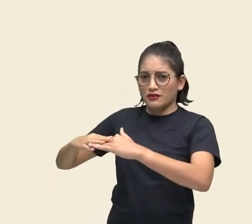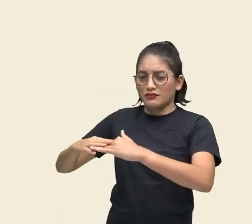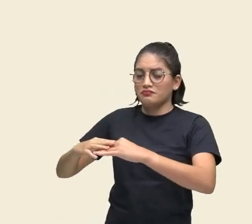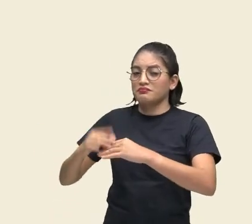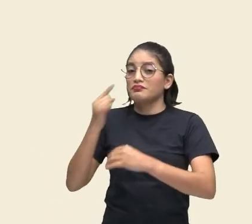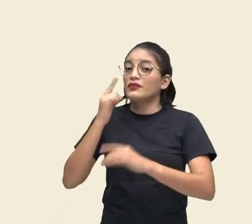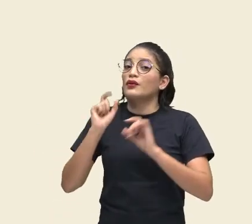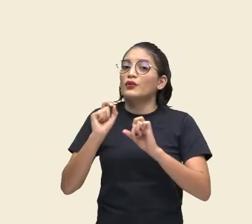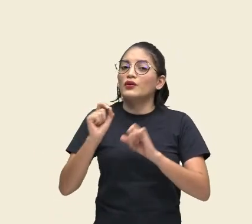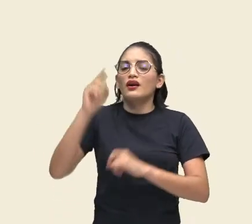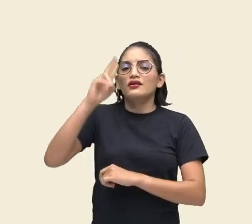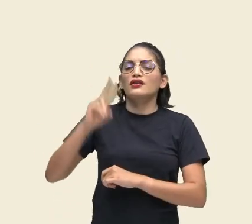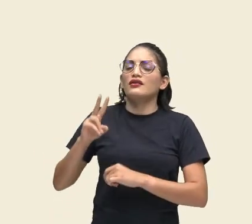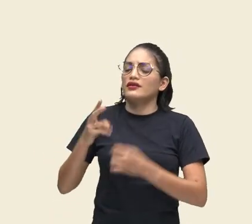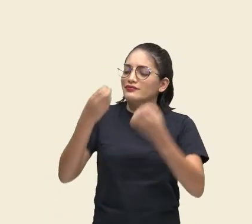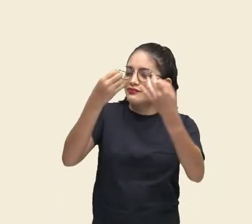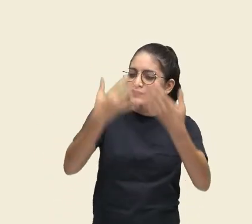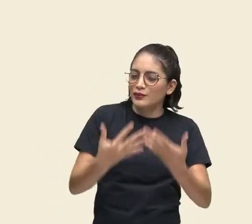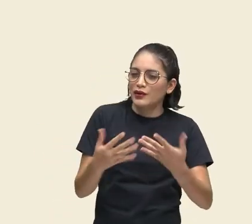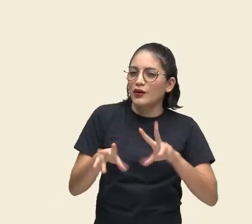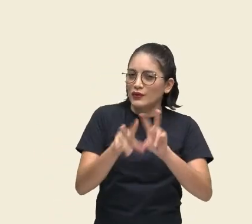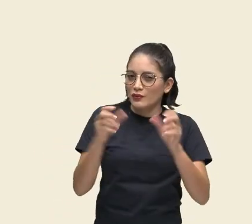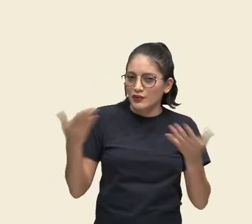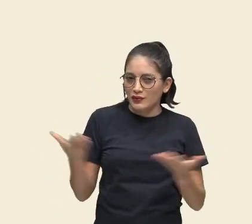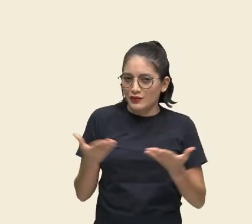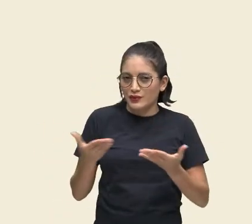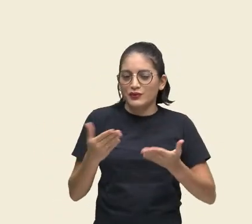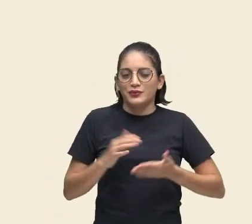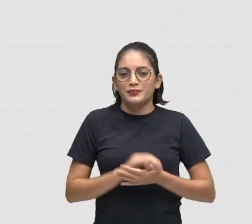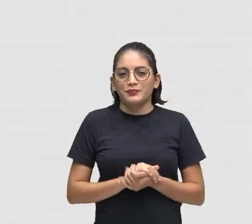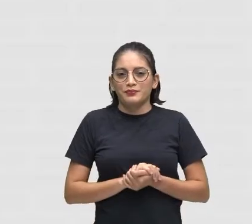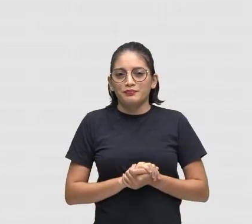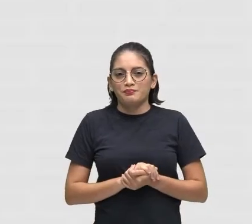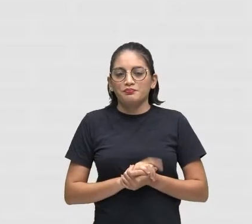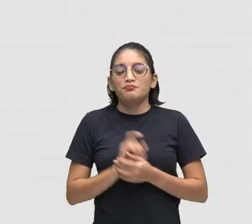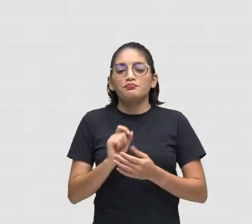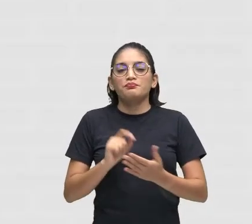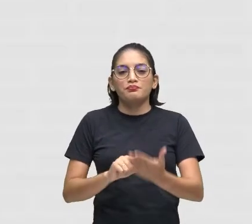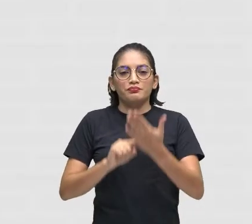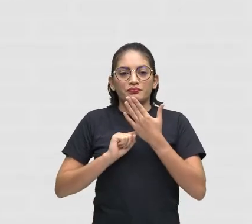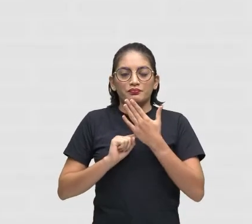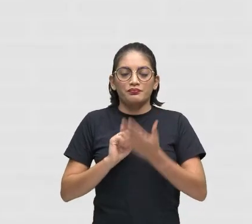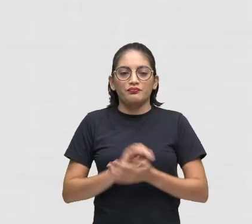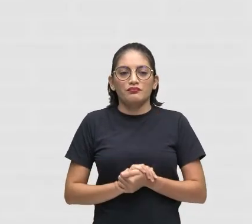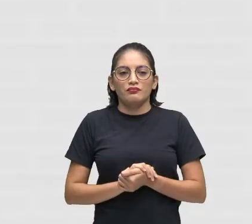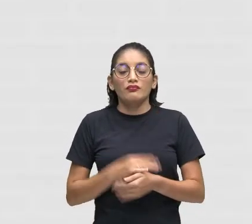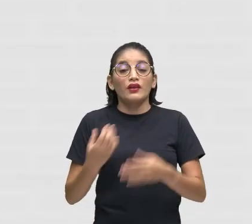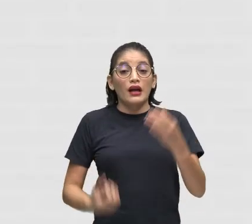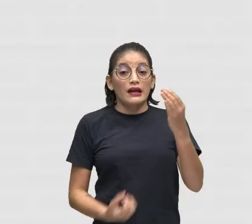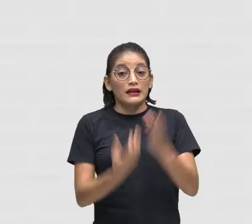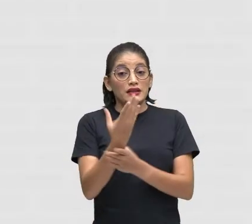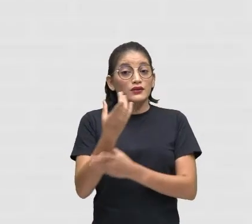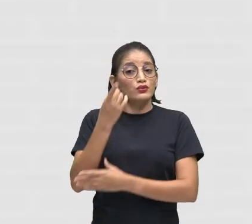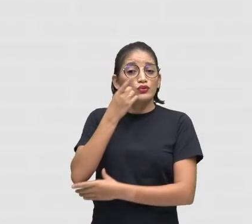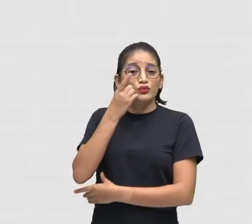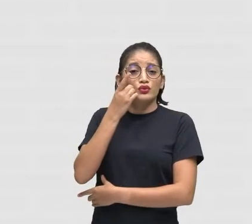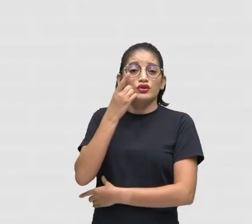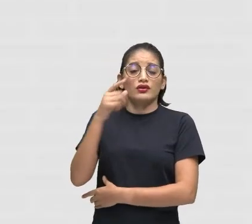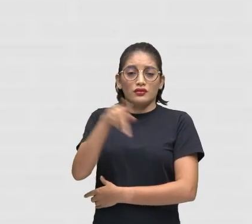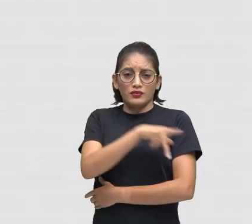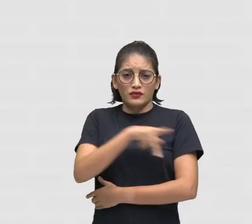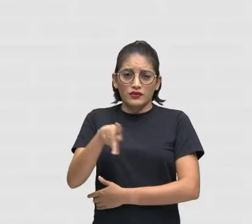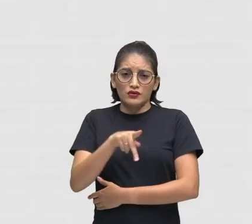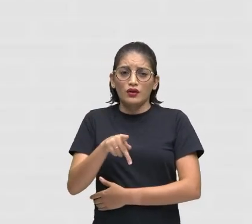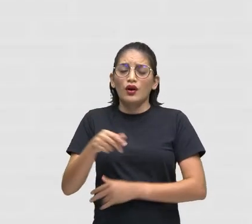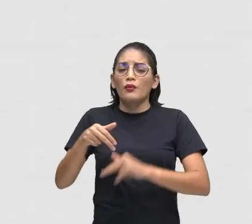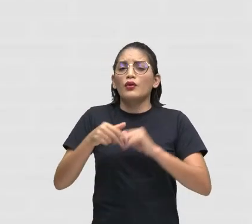O que que a história nos traz Sobre isso, né A que a história nos remete Então a origem do dia do professor Ele se